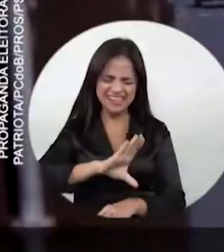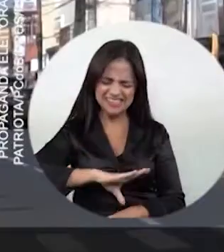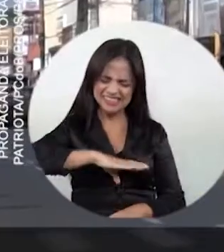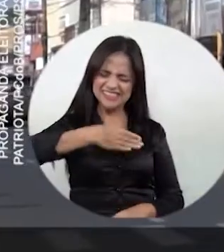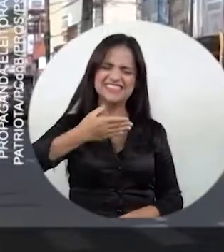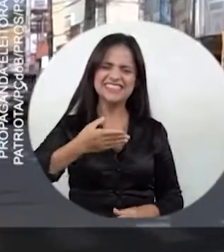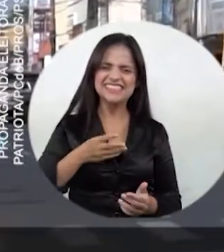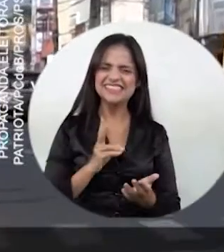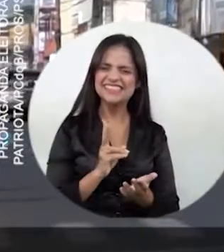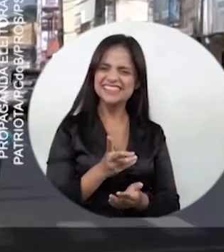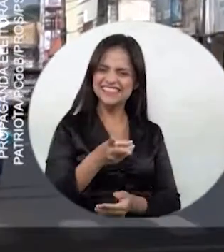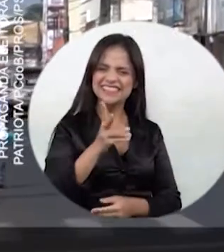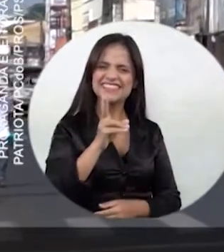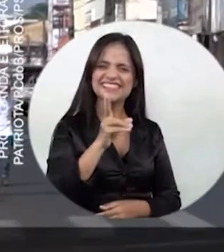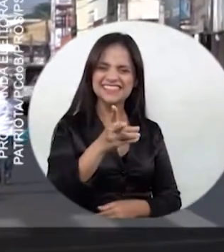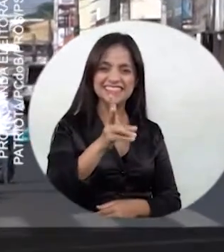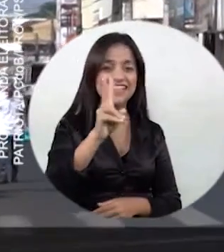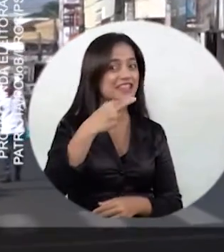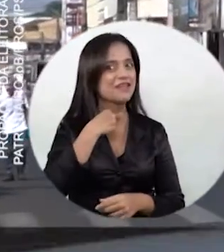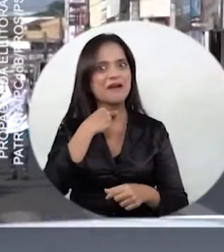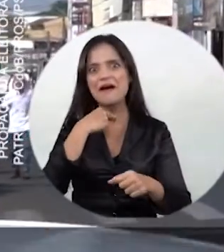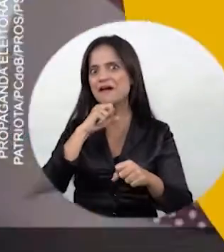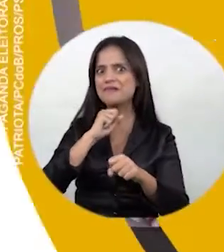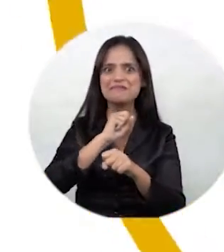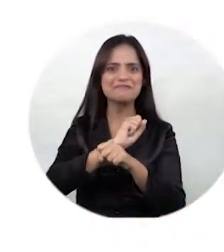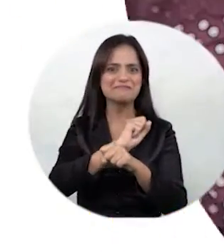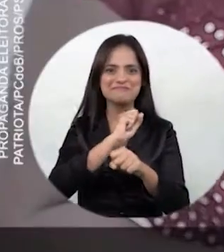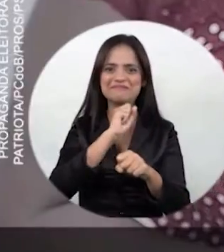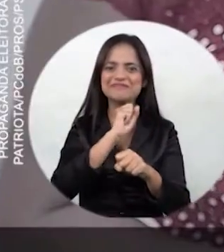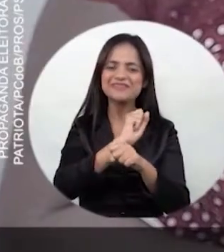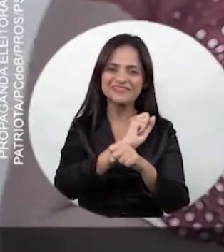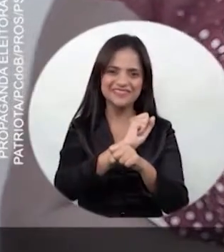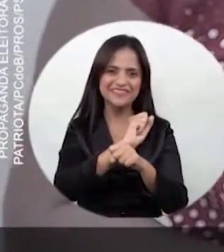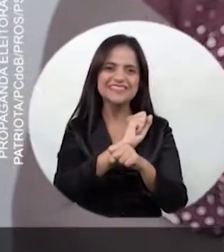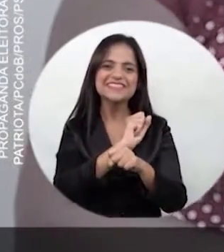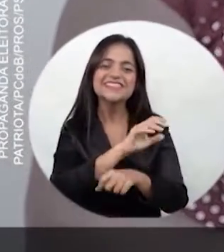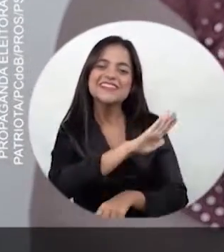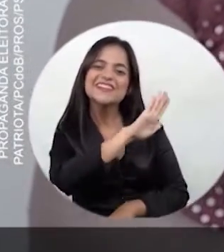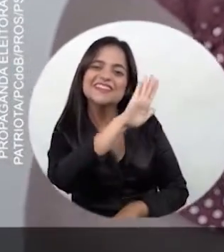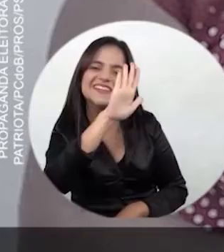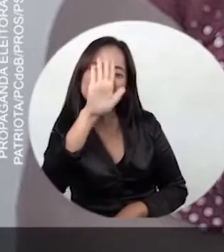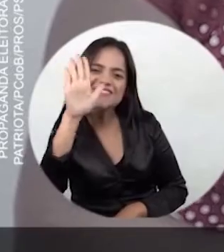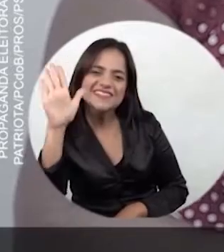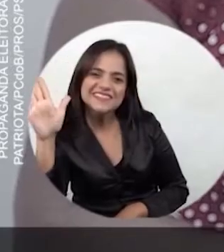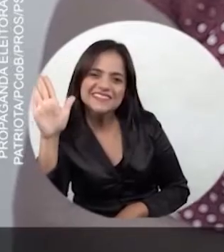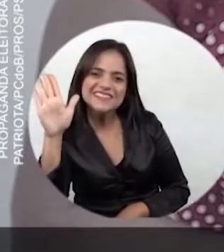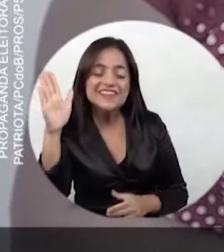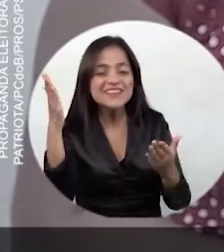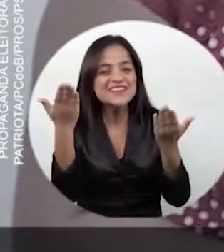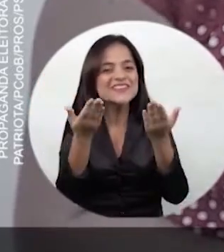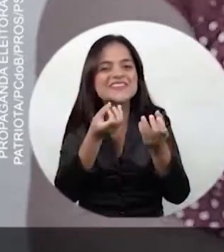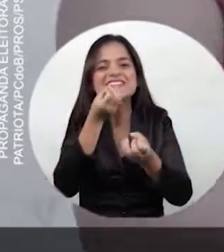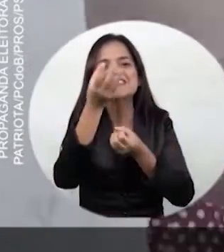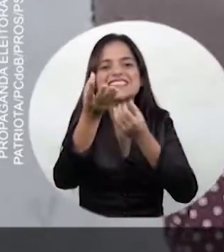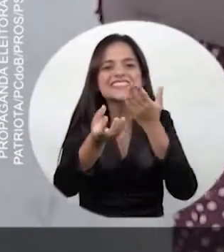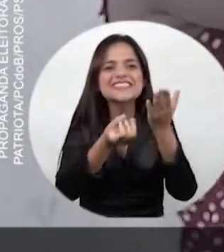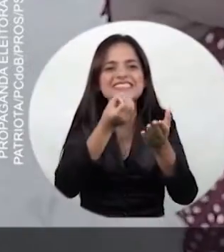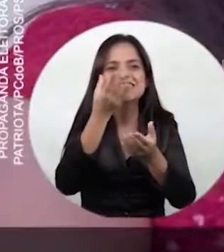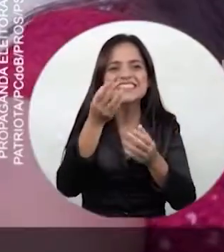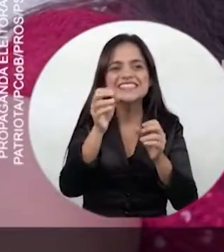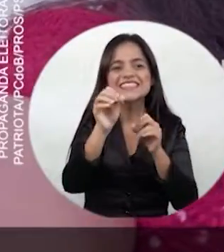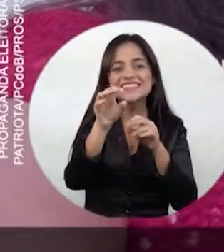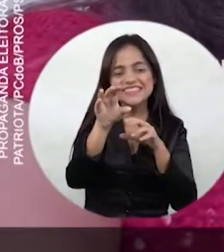frente, não dava mais pra esperar. Oi. Hoje nós vamos falar sobre a educação.